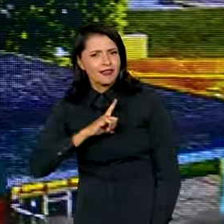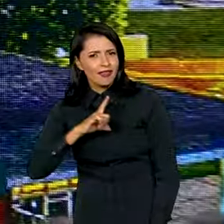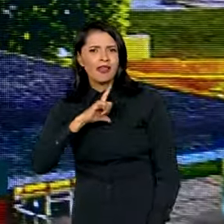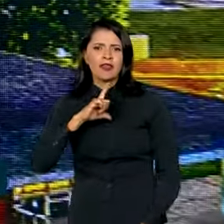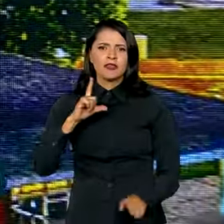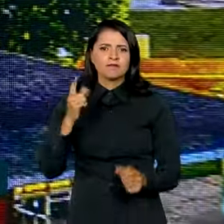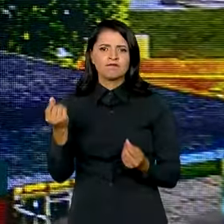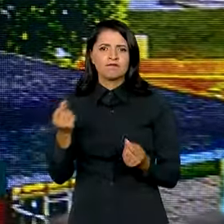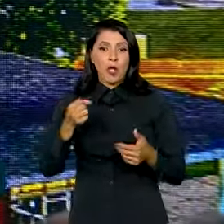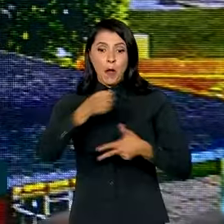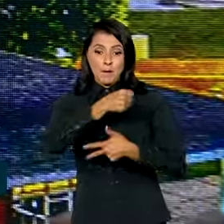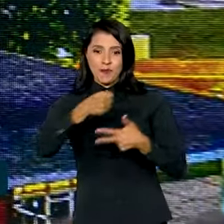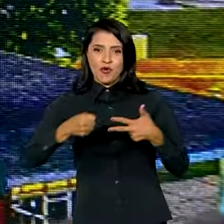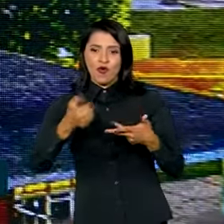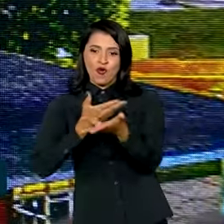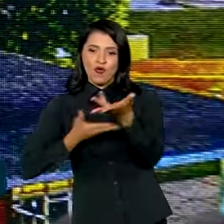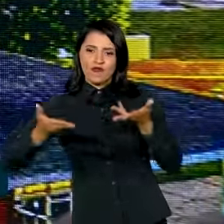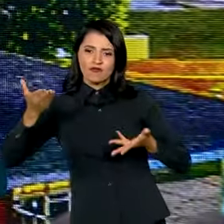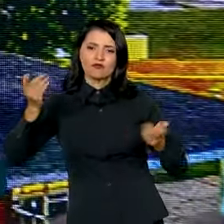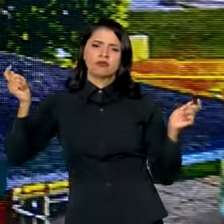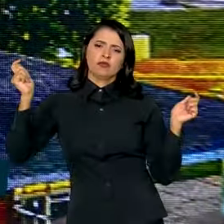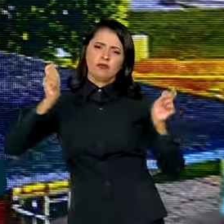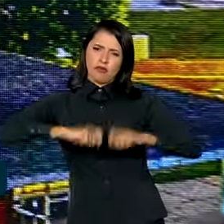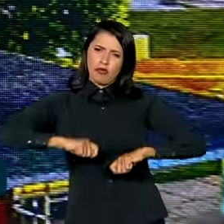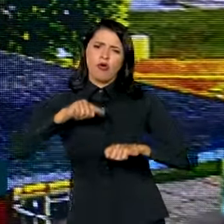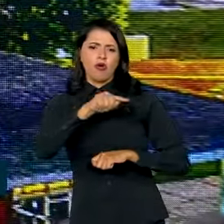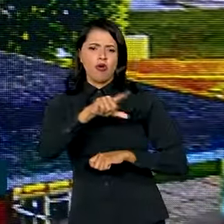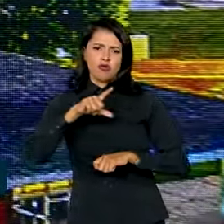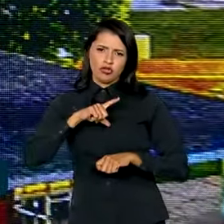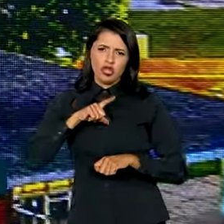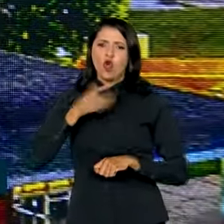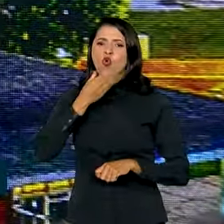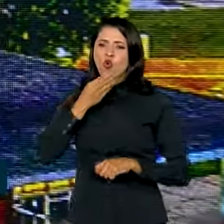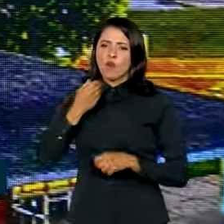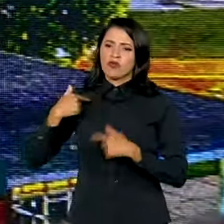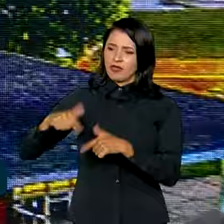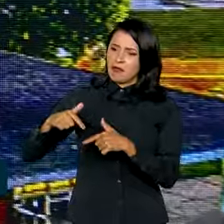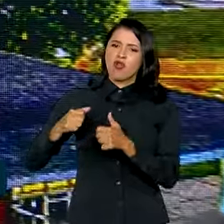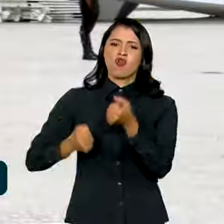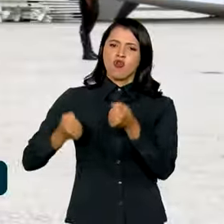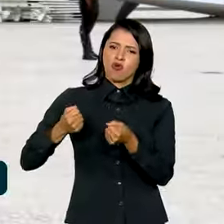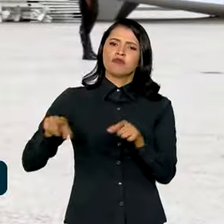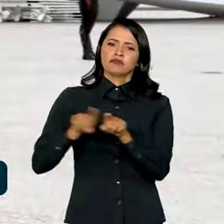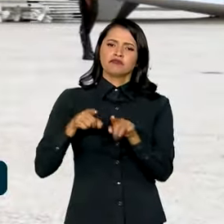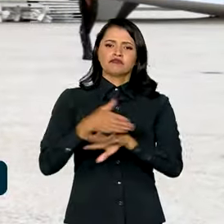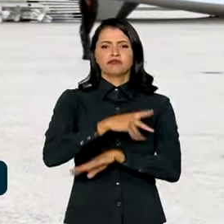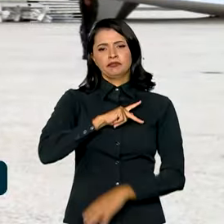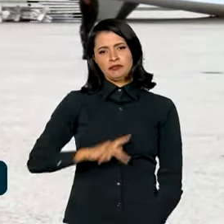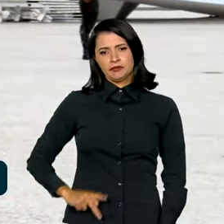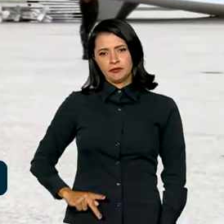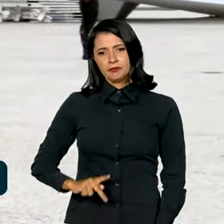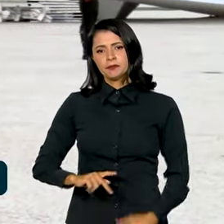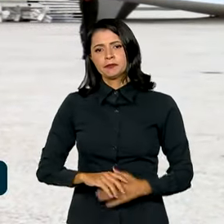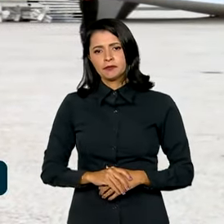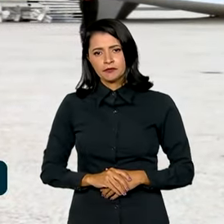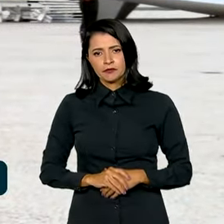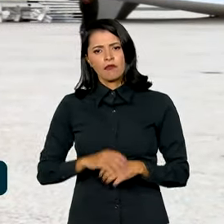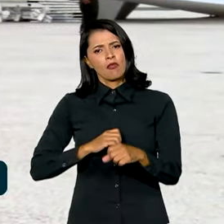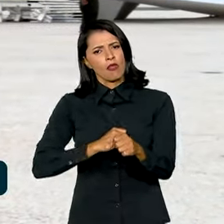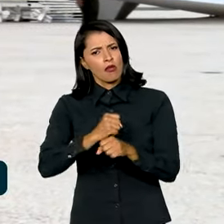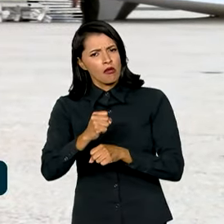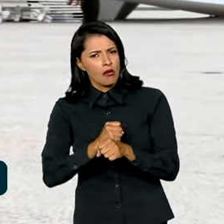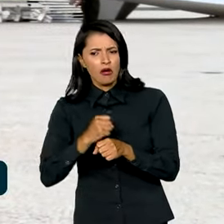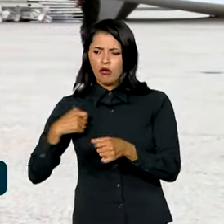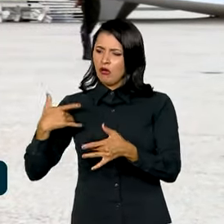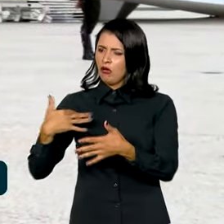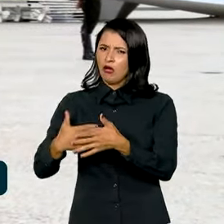alternância de poder que permite que um metalúrgico chegue à presidência da República. Há um ano, milhares de golpistas